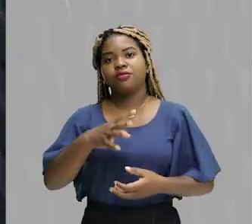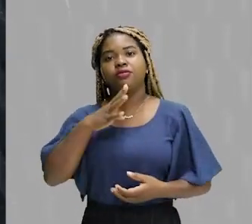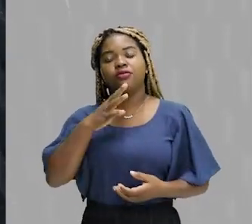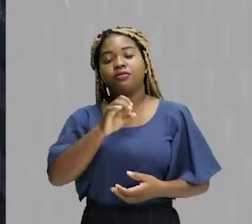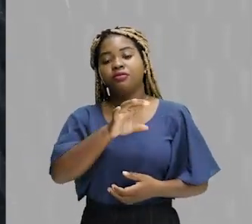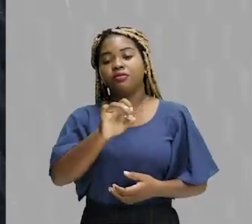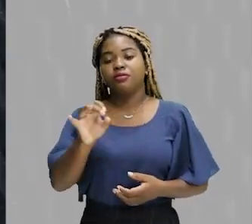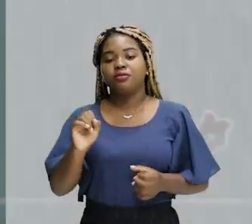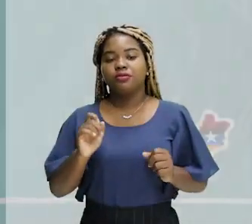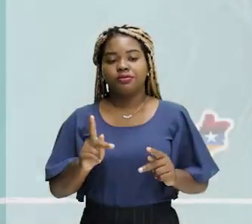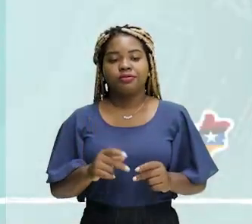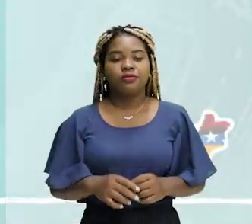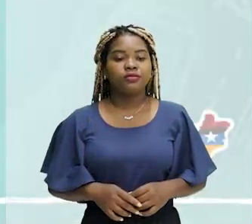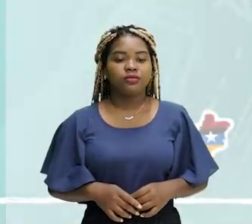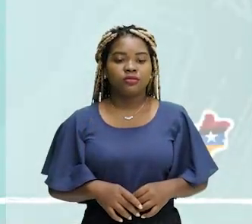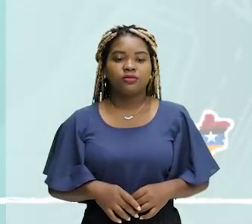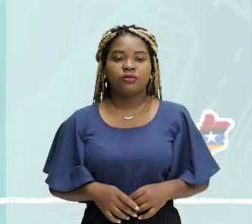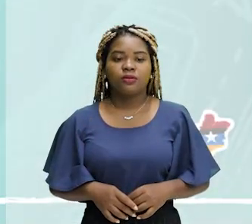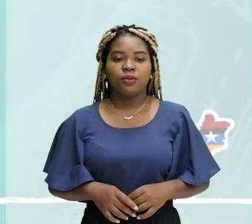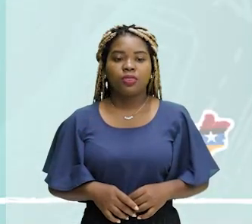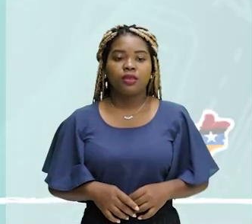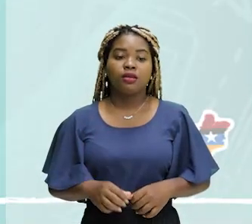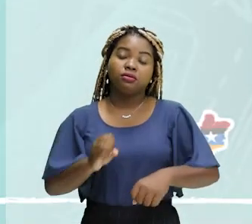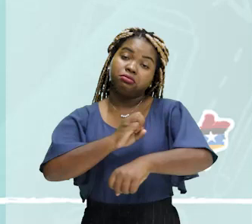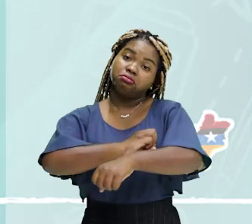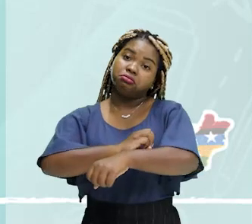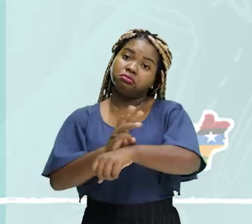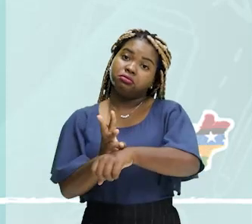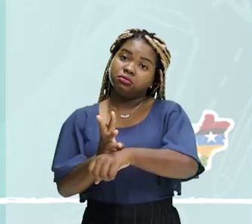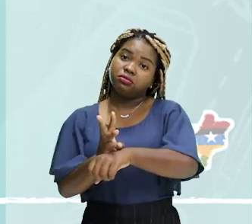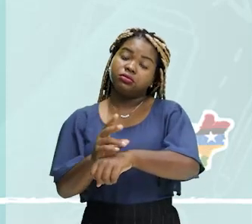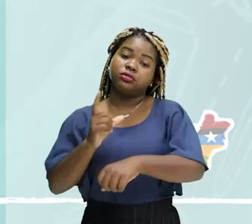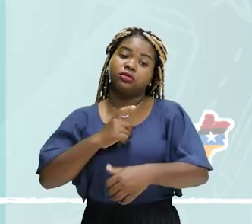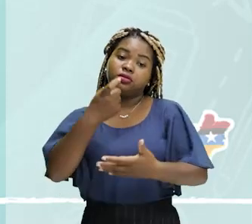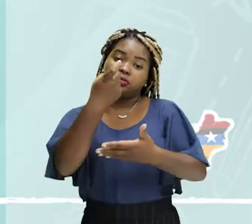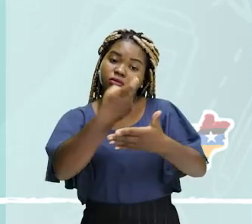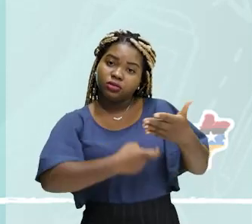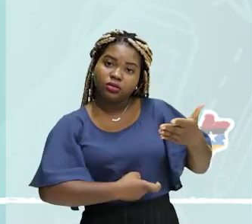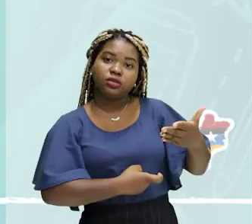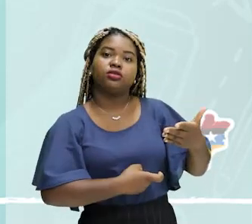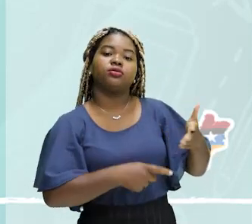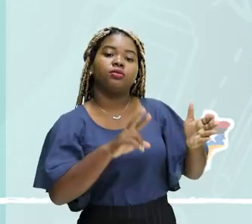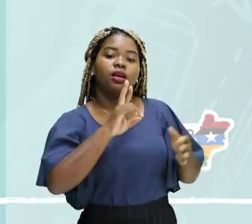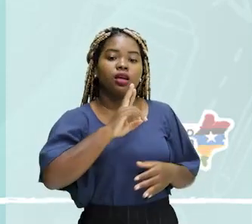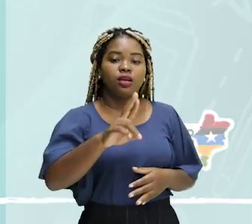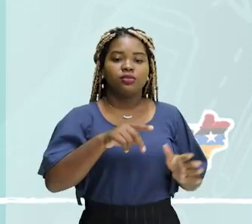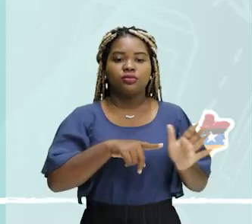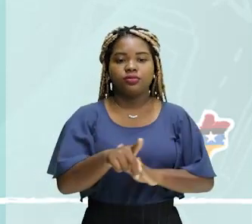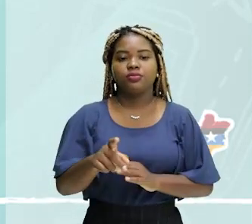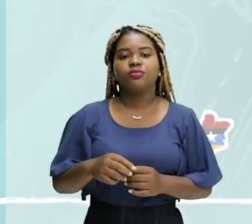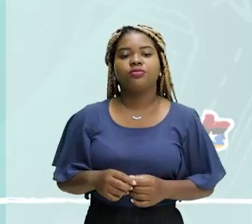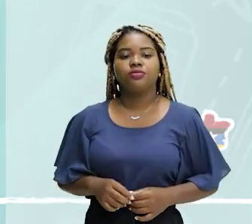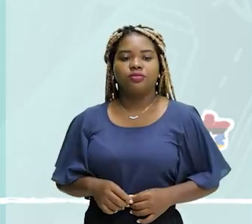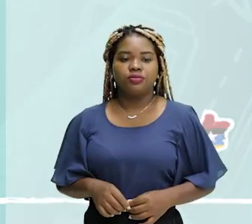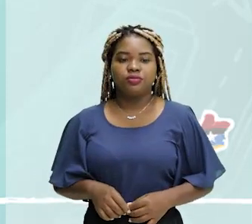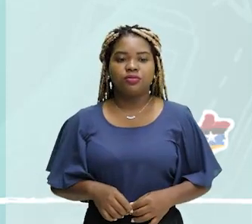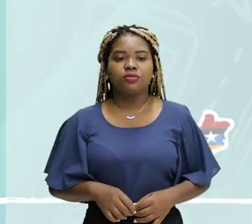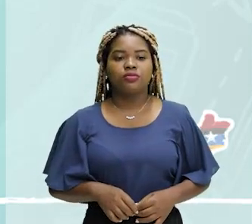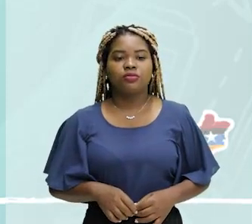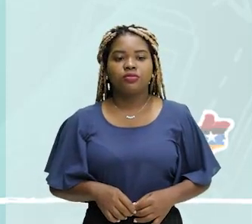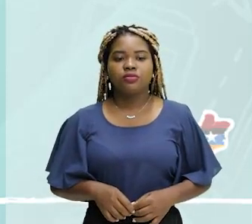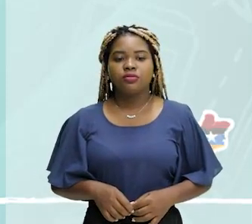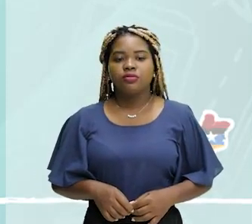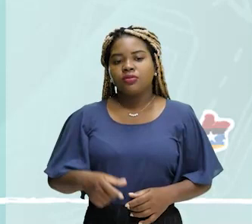autor. Nossa querida Ema, considere o texto a seguir para responder a questão. O juízo estético em Kant